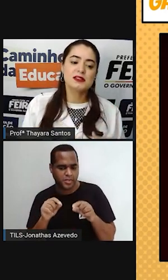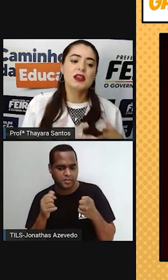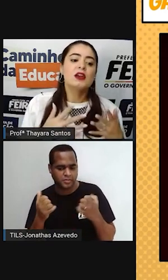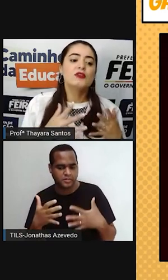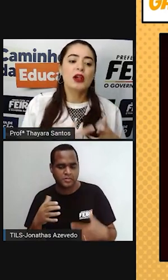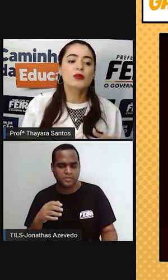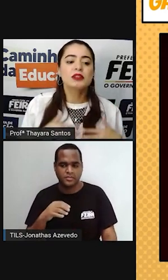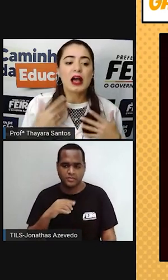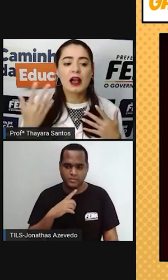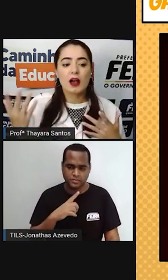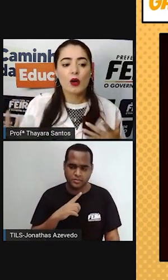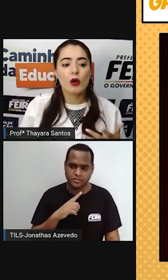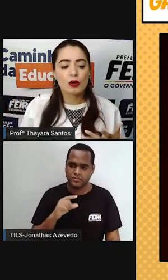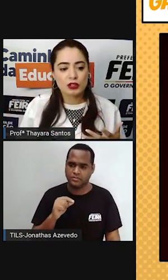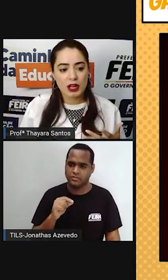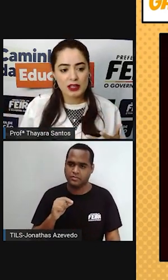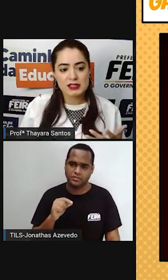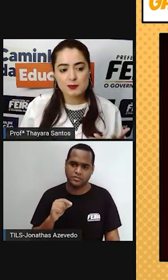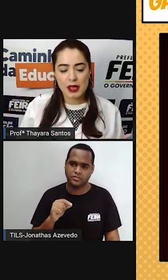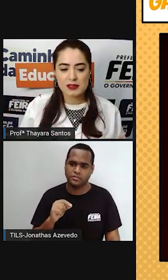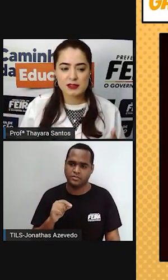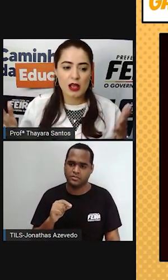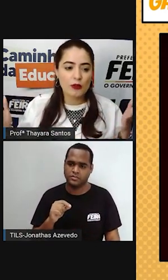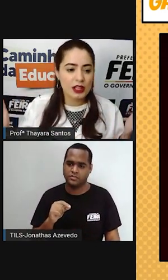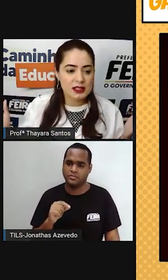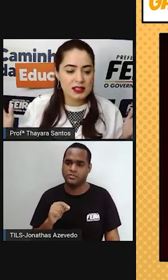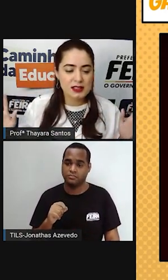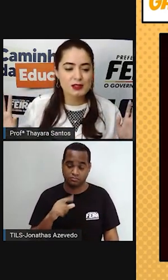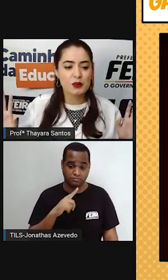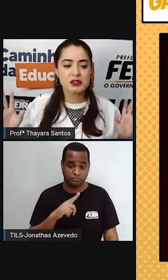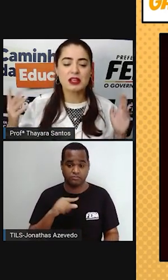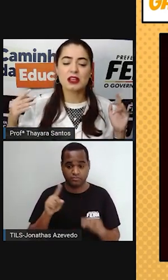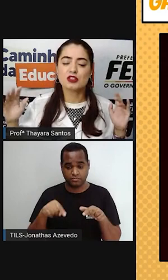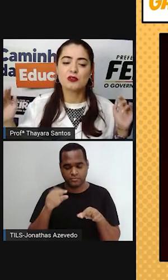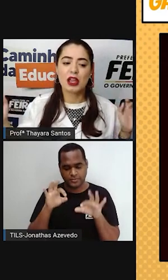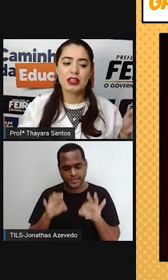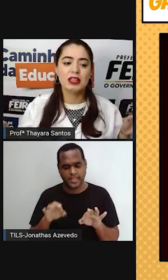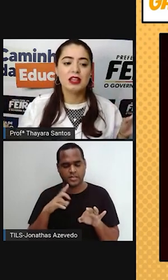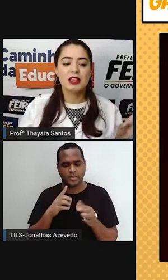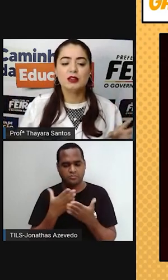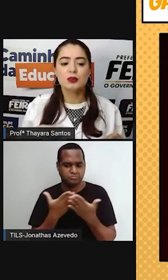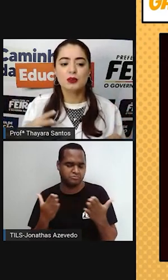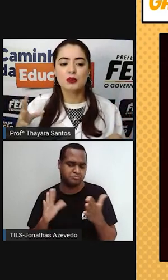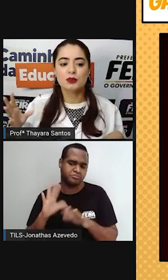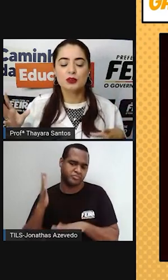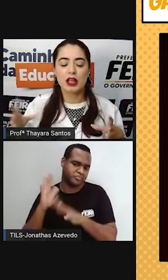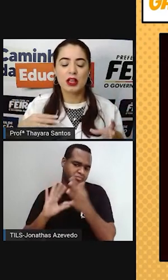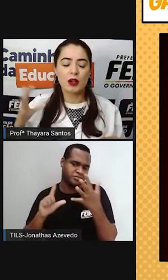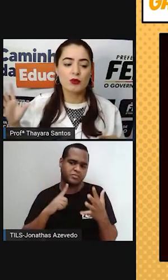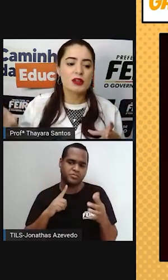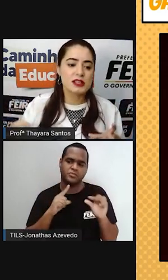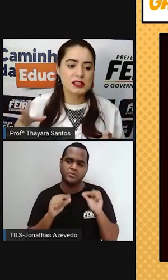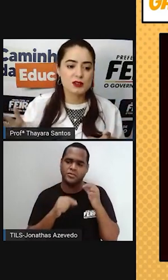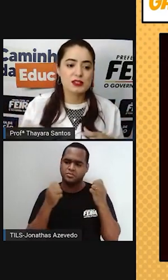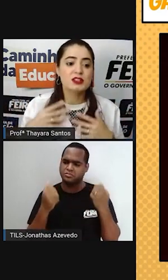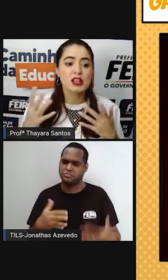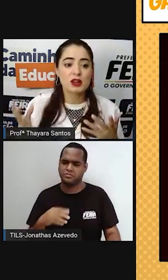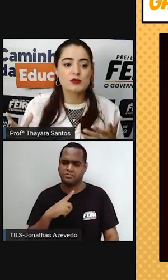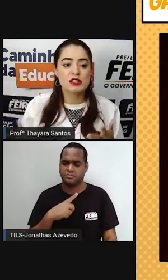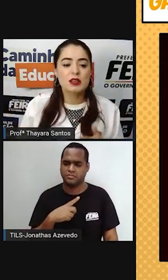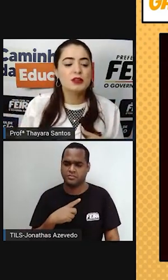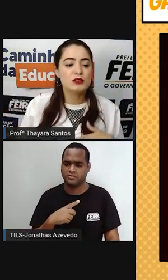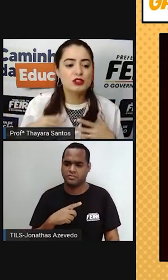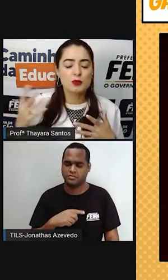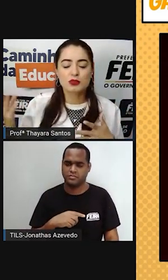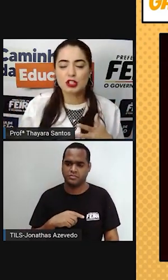espécie fecundar outra espécie, salvo aquelas exceções, né? Que a gente vê aí, algumas exceções que